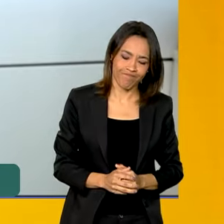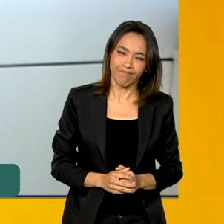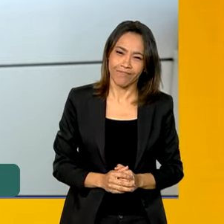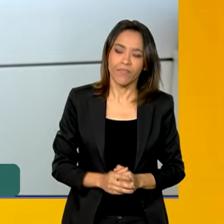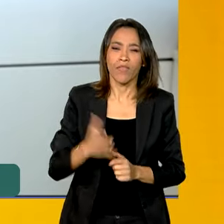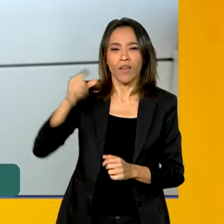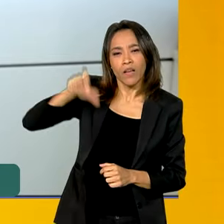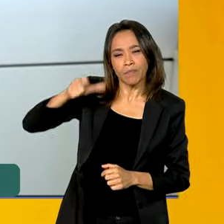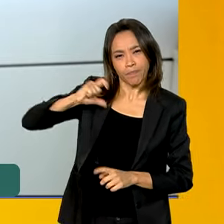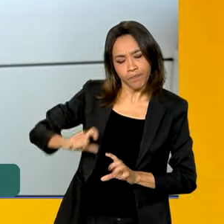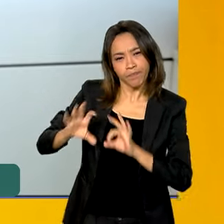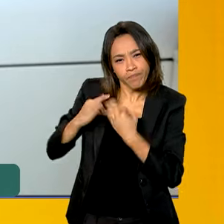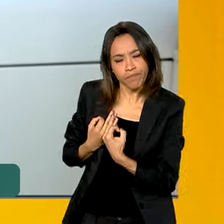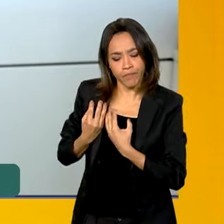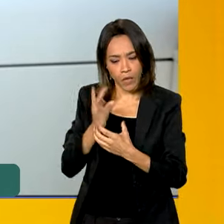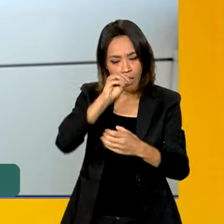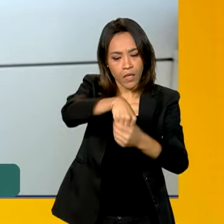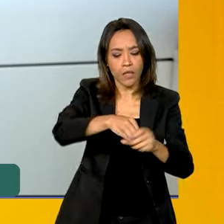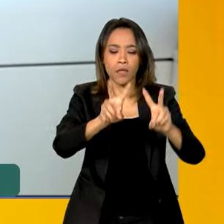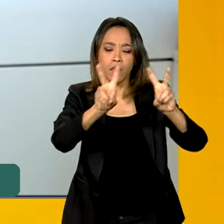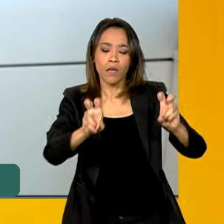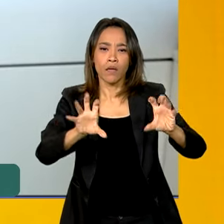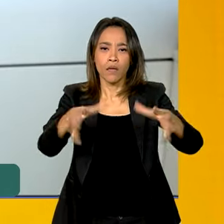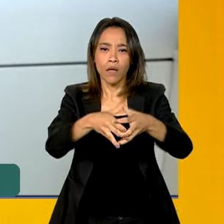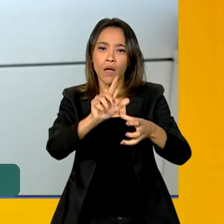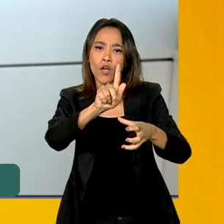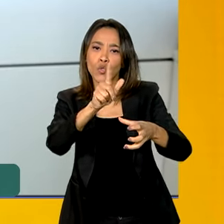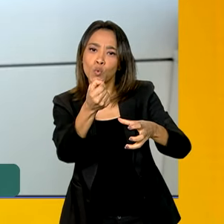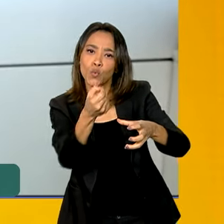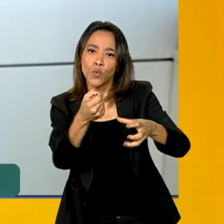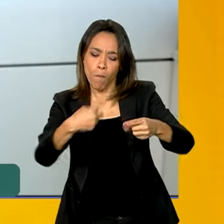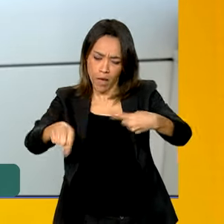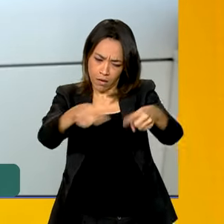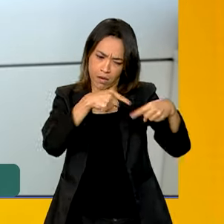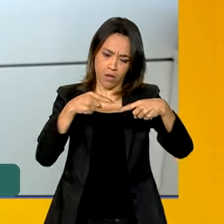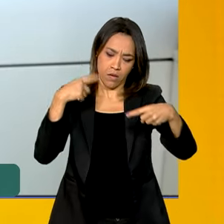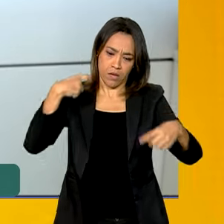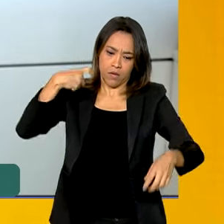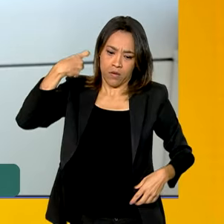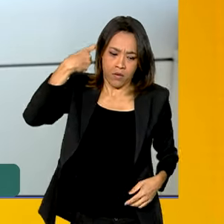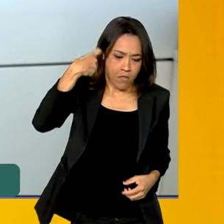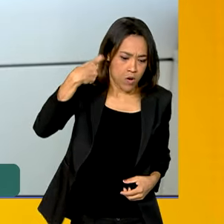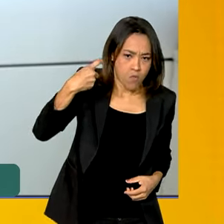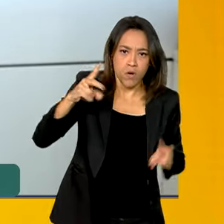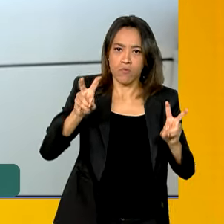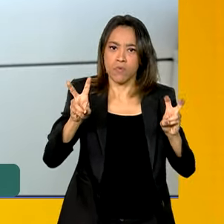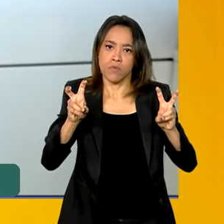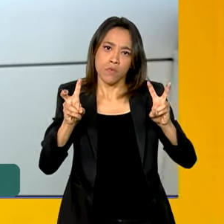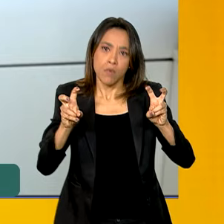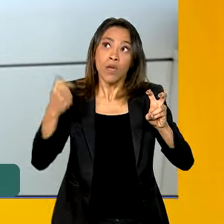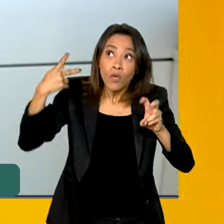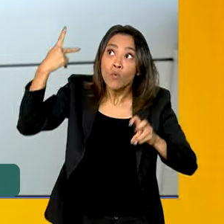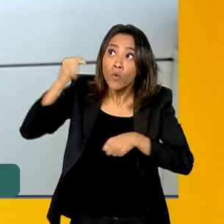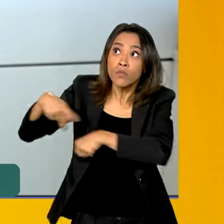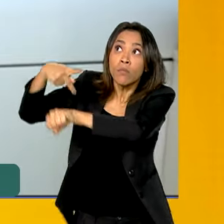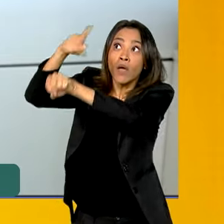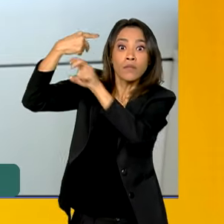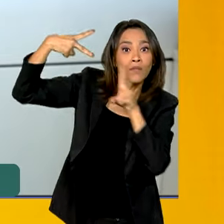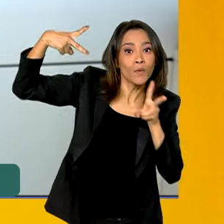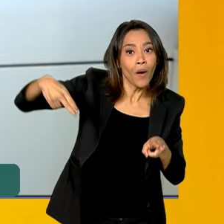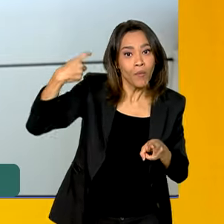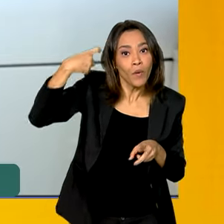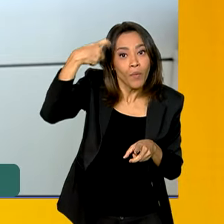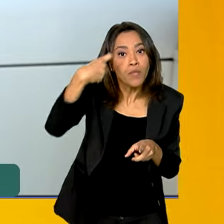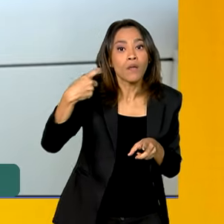estando nessas discussões do G20, com toda essa preocupação, sabe, que outros países também têm de combater a fome e a